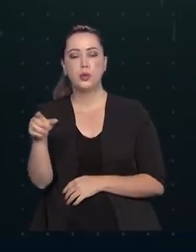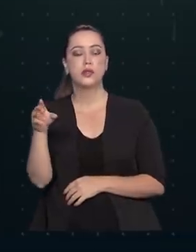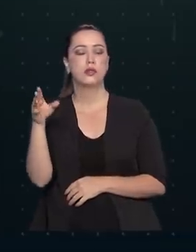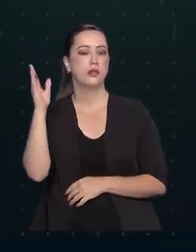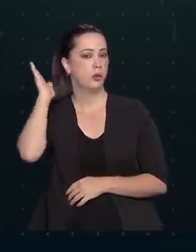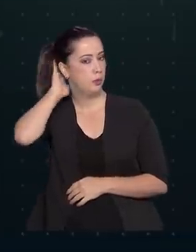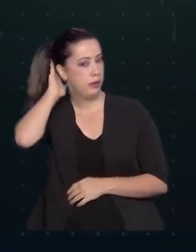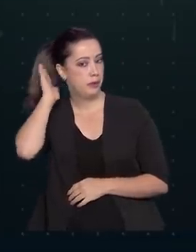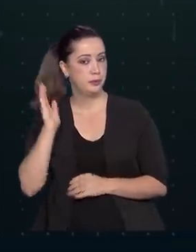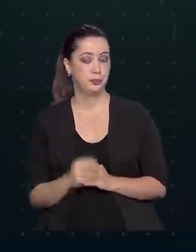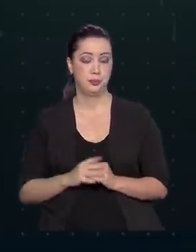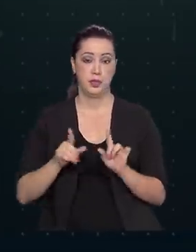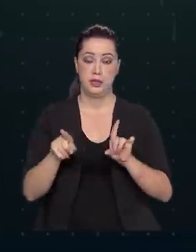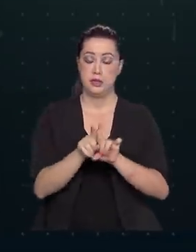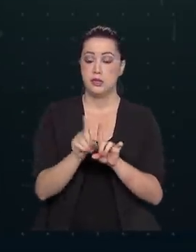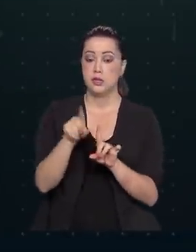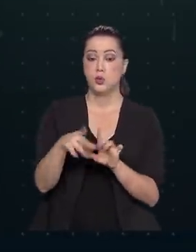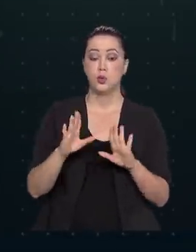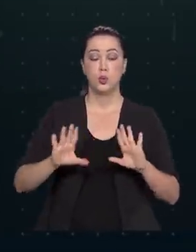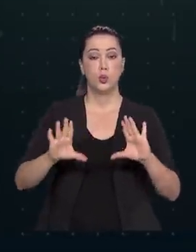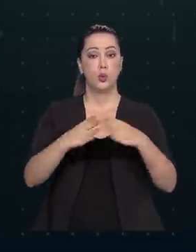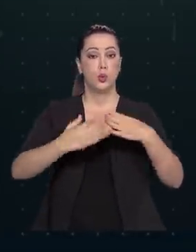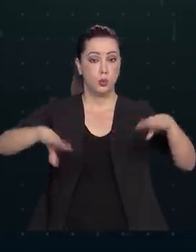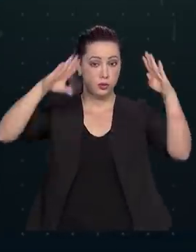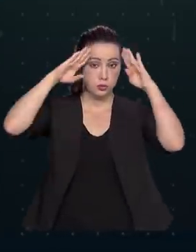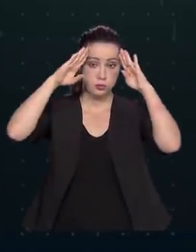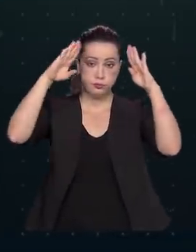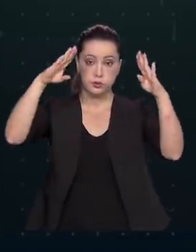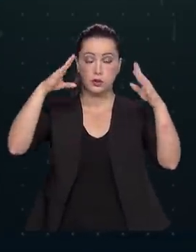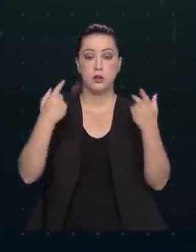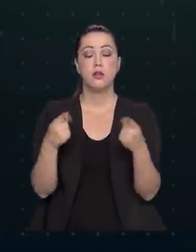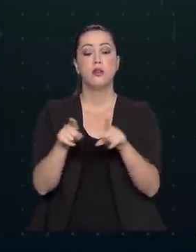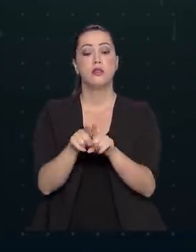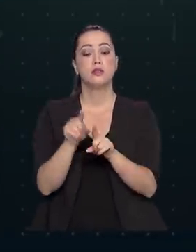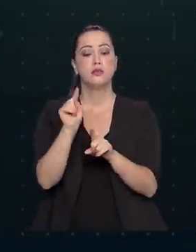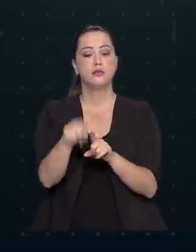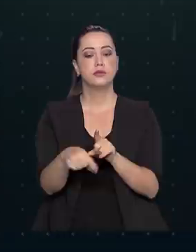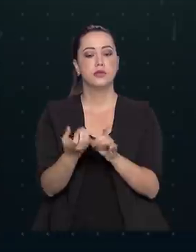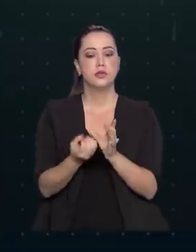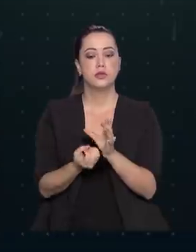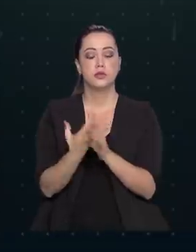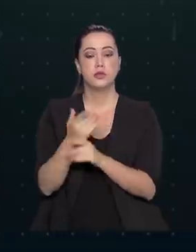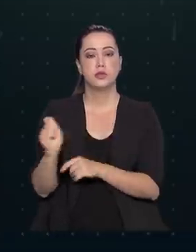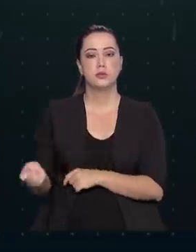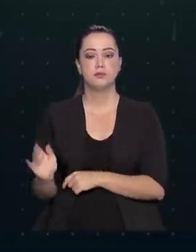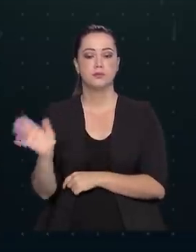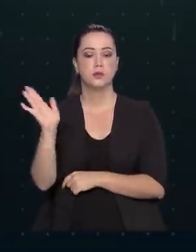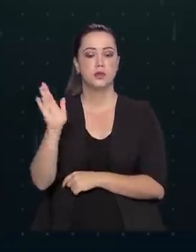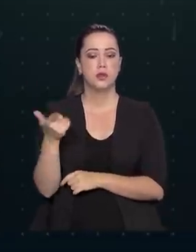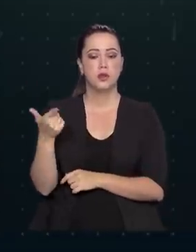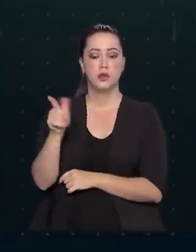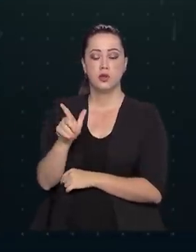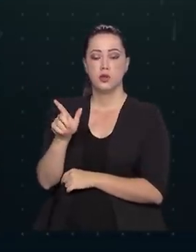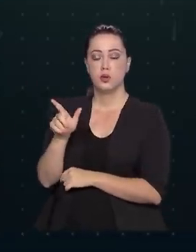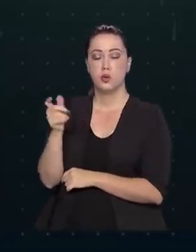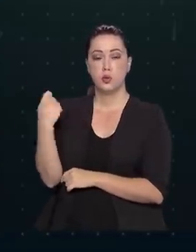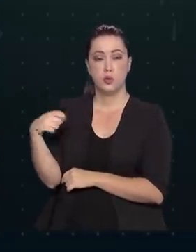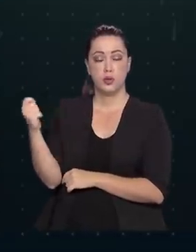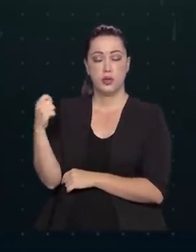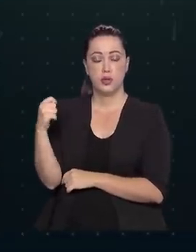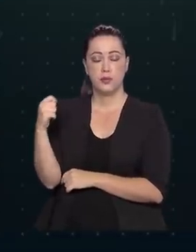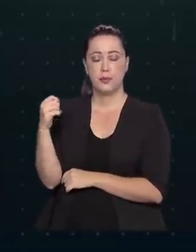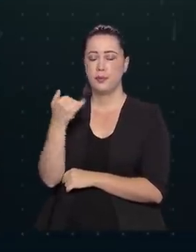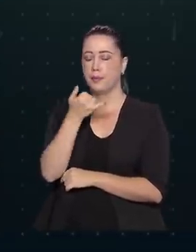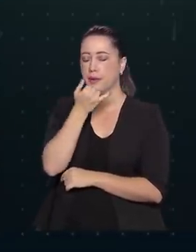setor aeroportuário, foi incluída a relicitação dos aeroportos de São Gonçalo do Amarante, no Rio Grande do Norte,